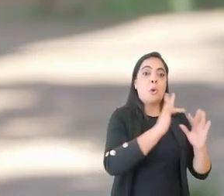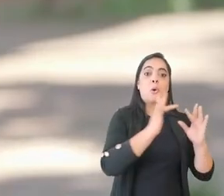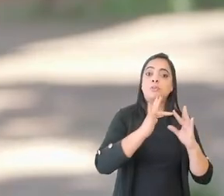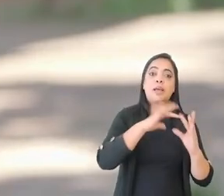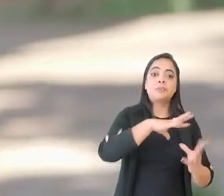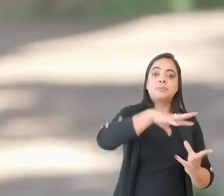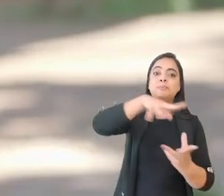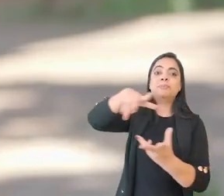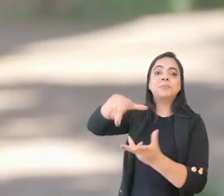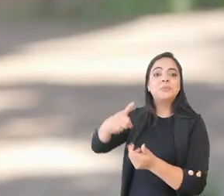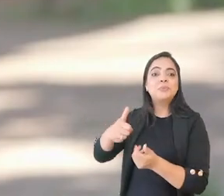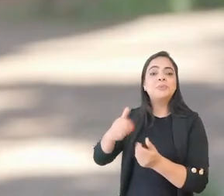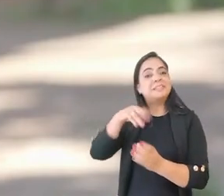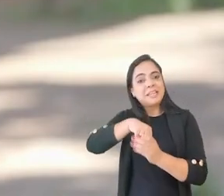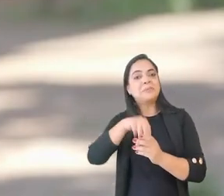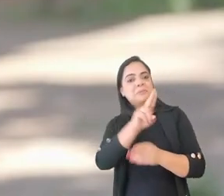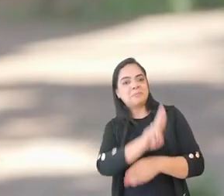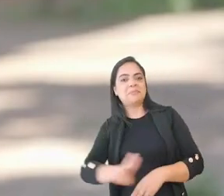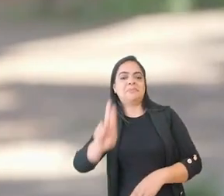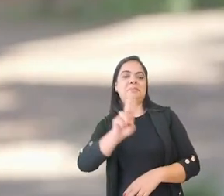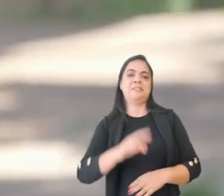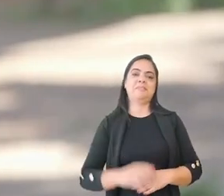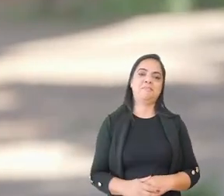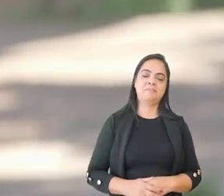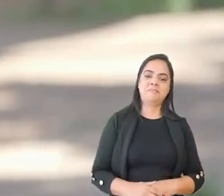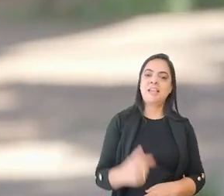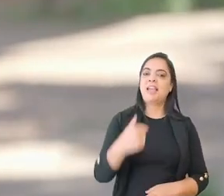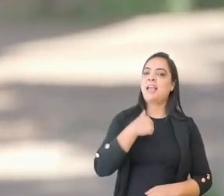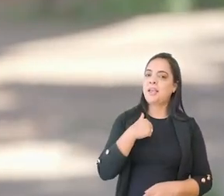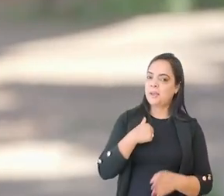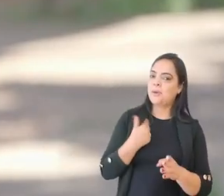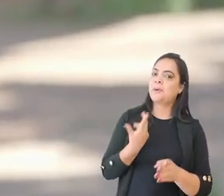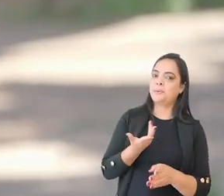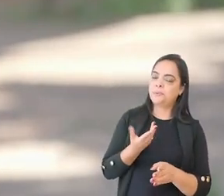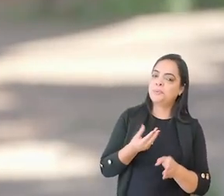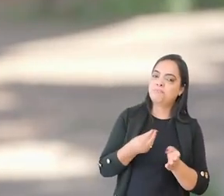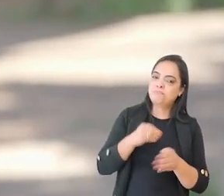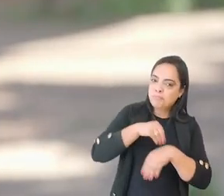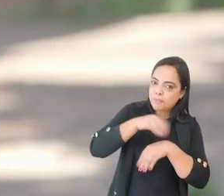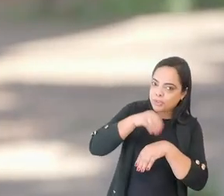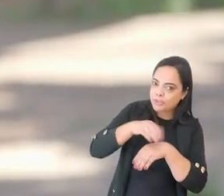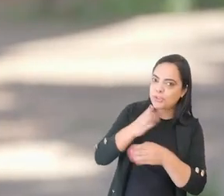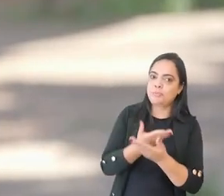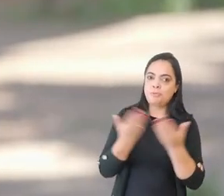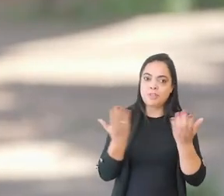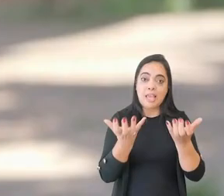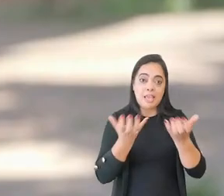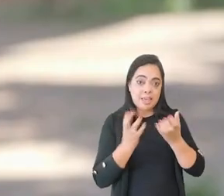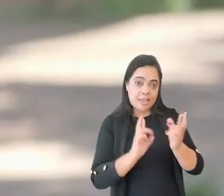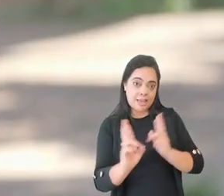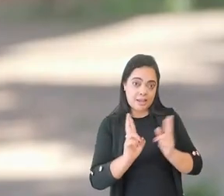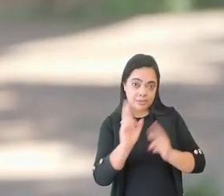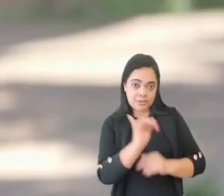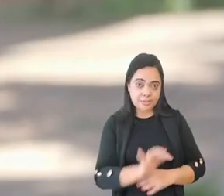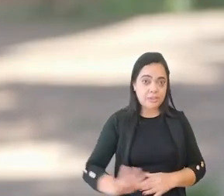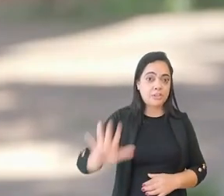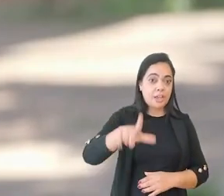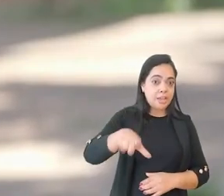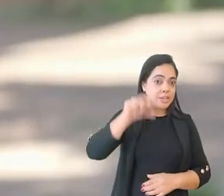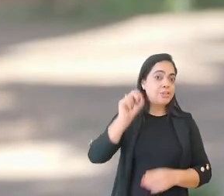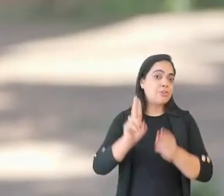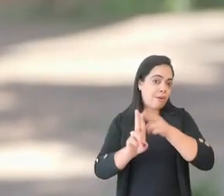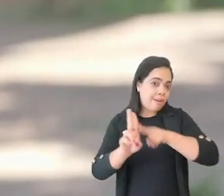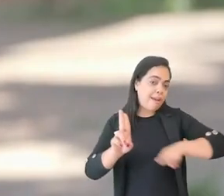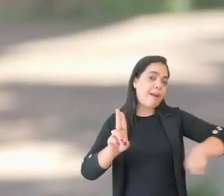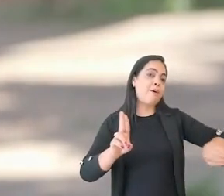com o mundo sem deixar a própria universidade. Eu super indico quem gostaria de fazer Relações Internacionais que escolha a